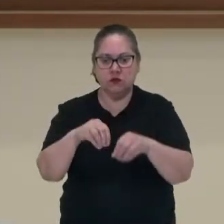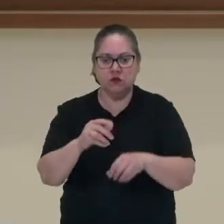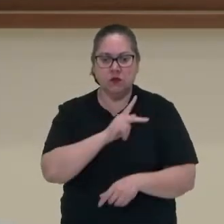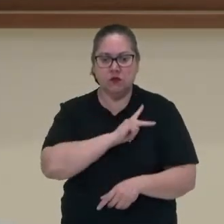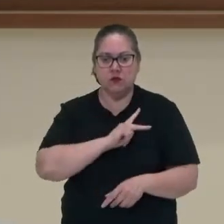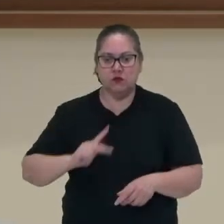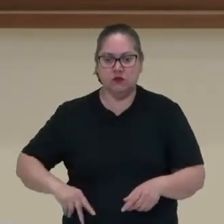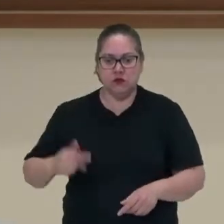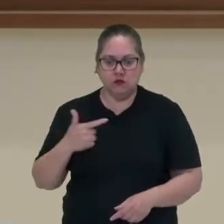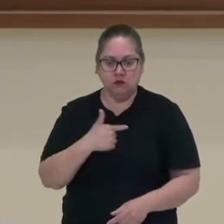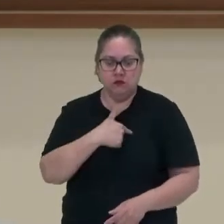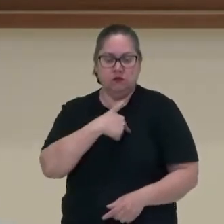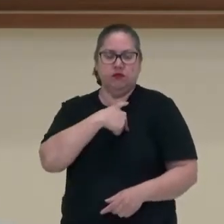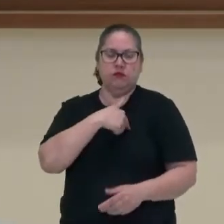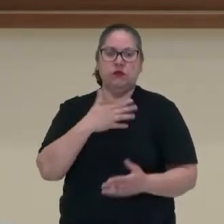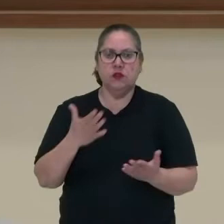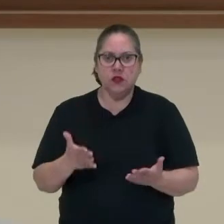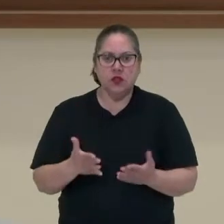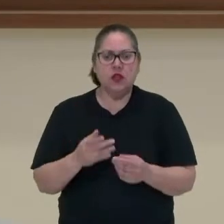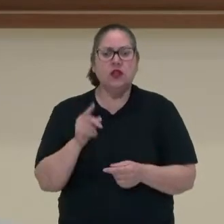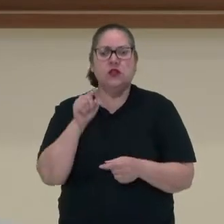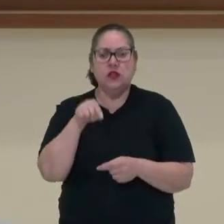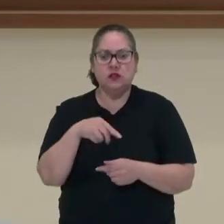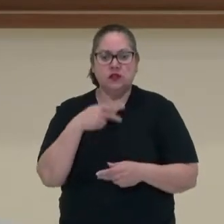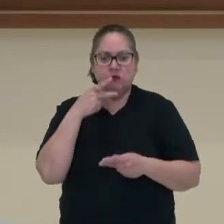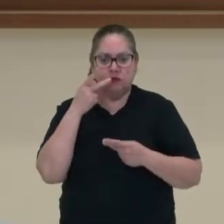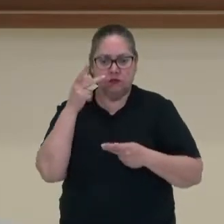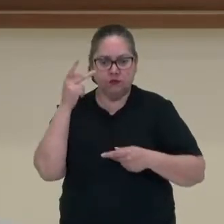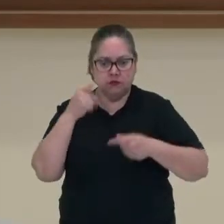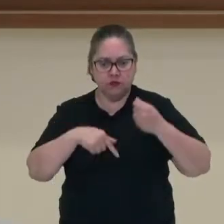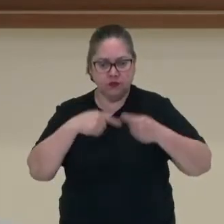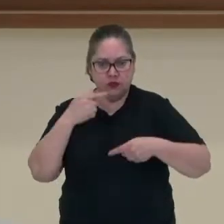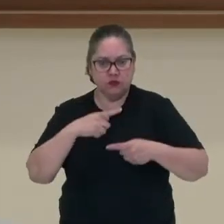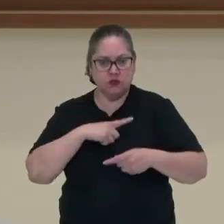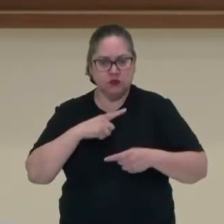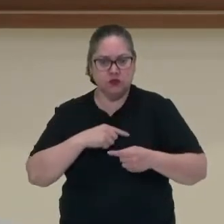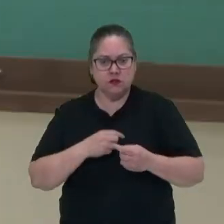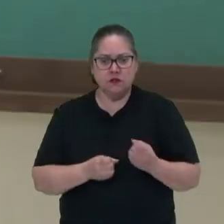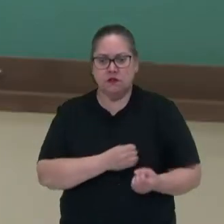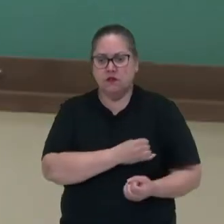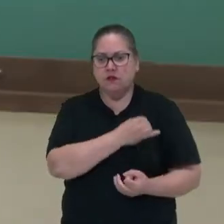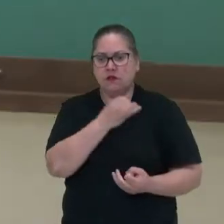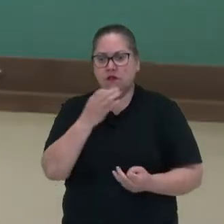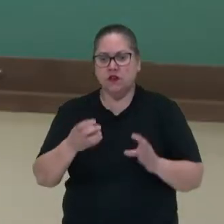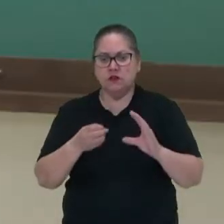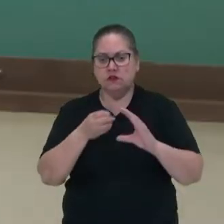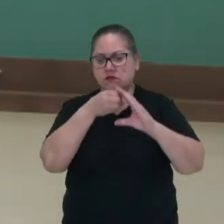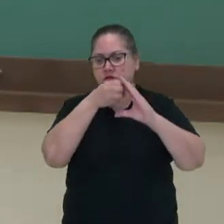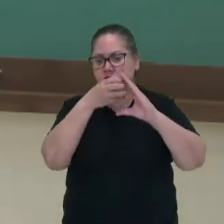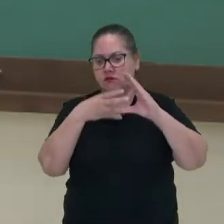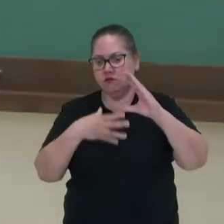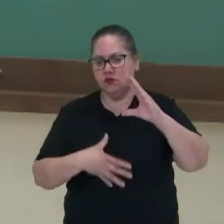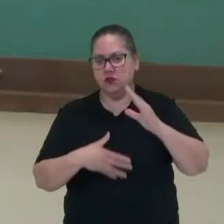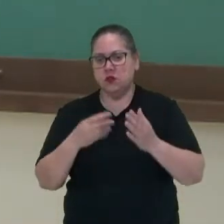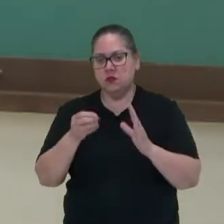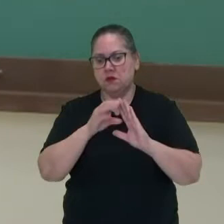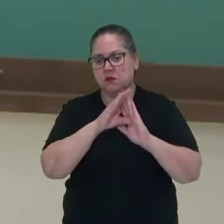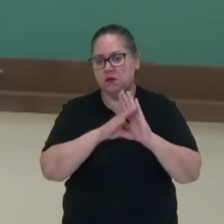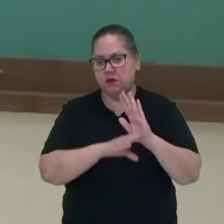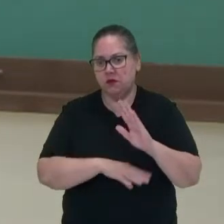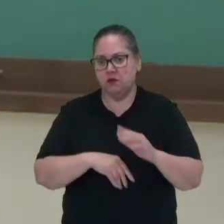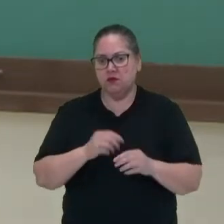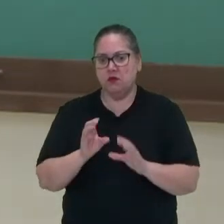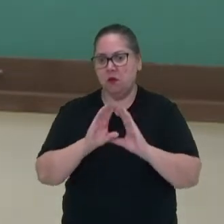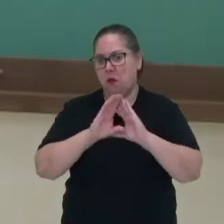presidente Getúlio Vargas. Nessa política existiam várias características em comum com alguns